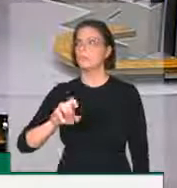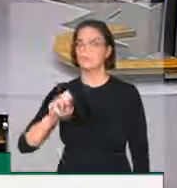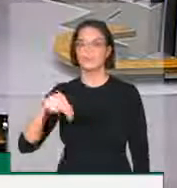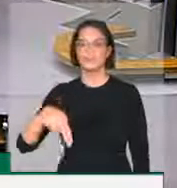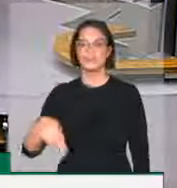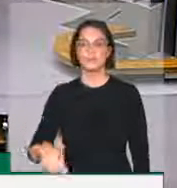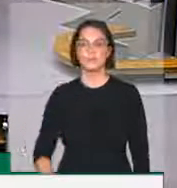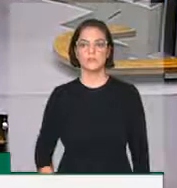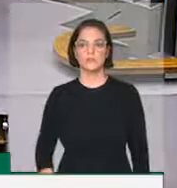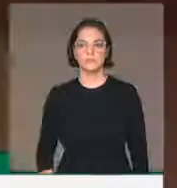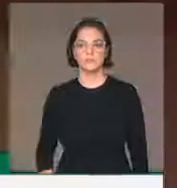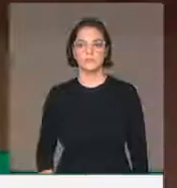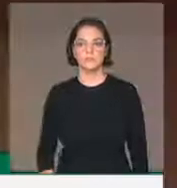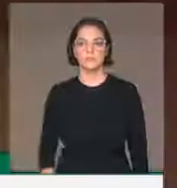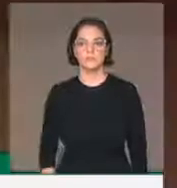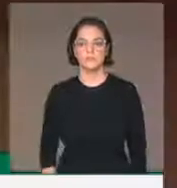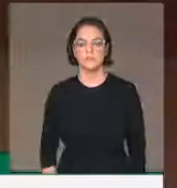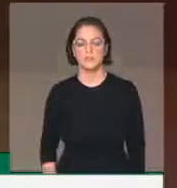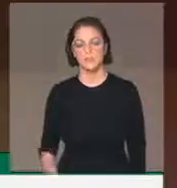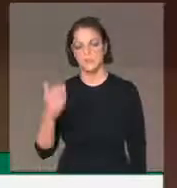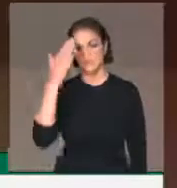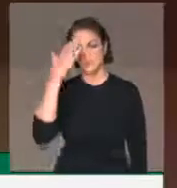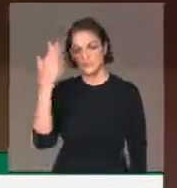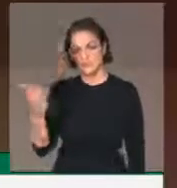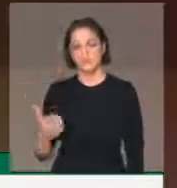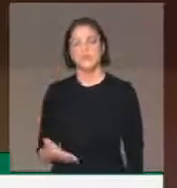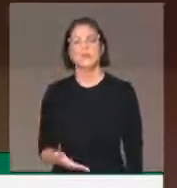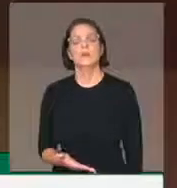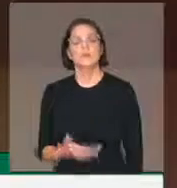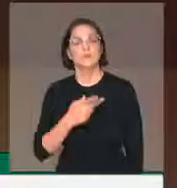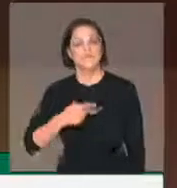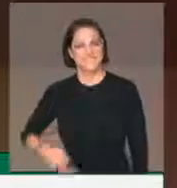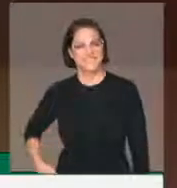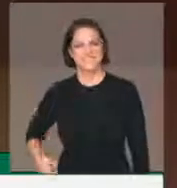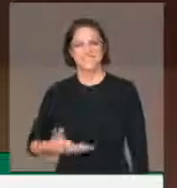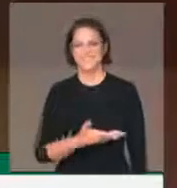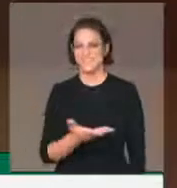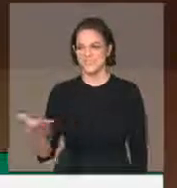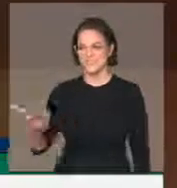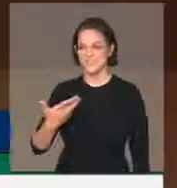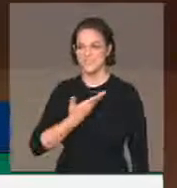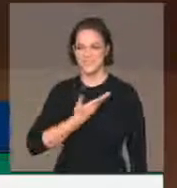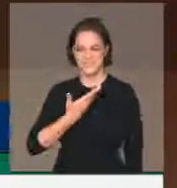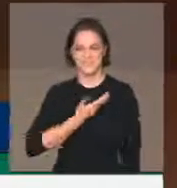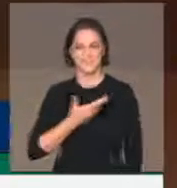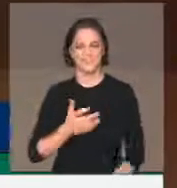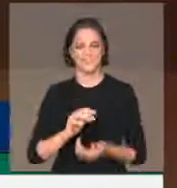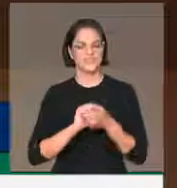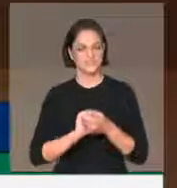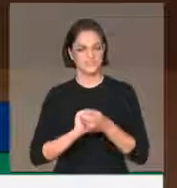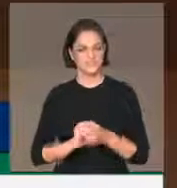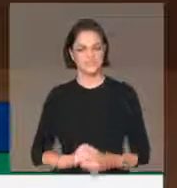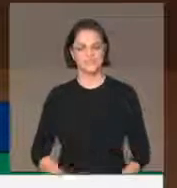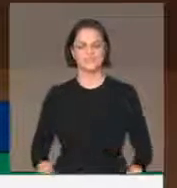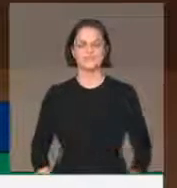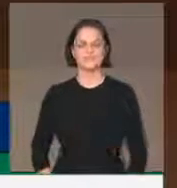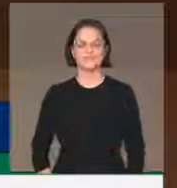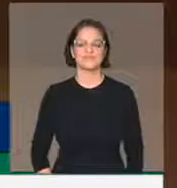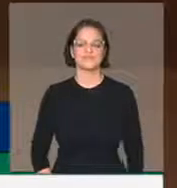Muito obrigado, presidente. Eu quero cumprimentá-lo, cumprimentar todos os colegas e dizer, presidente, que esse